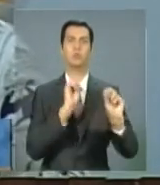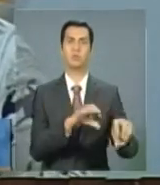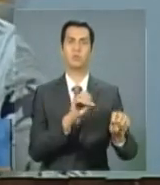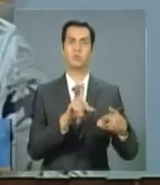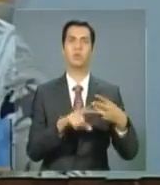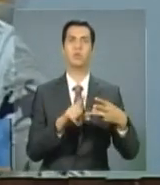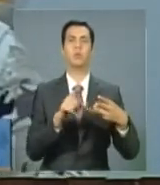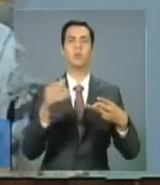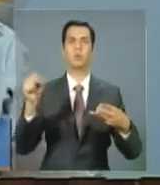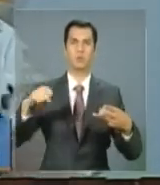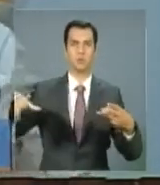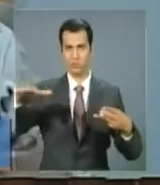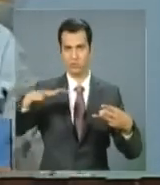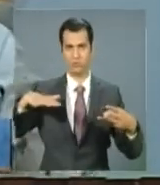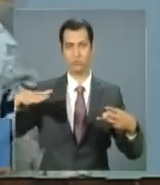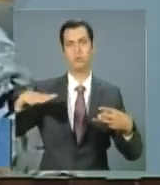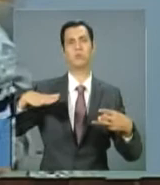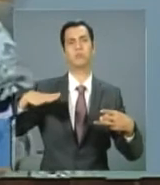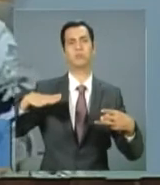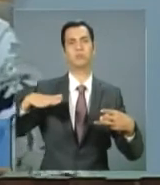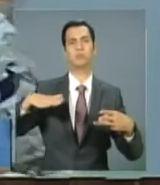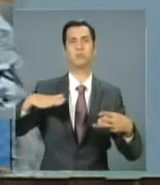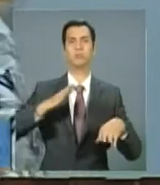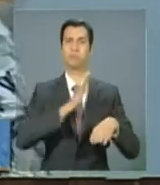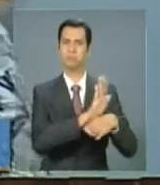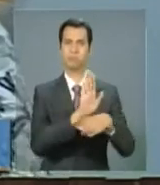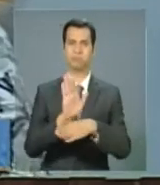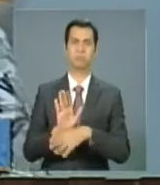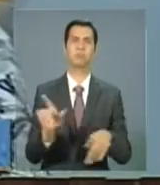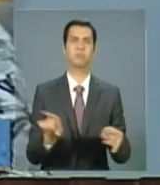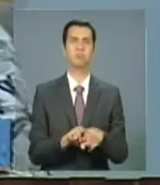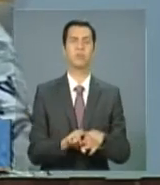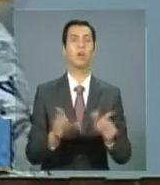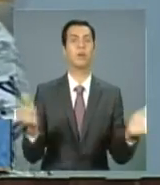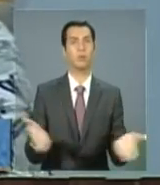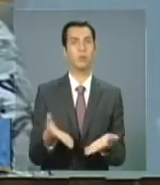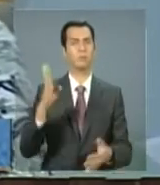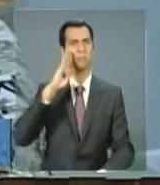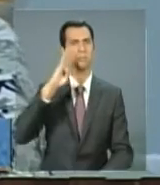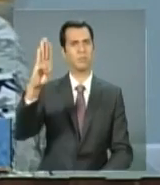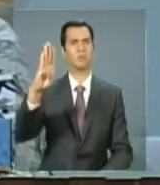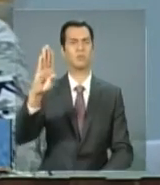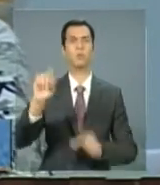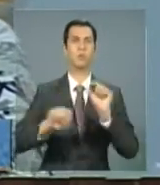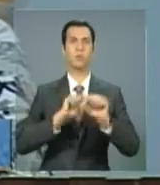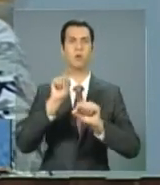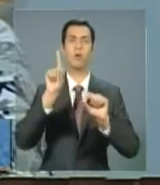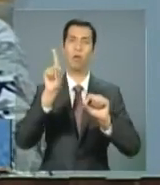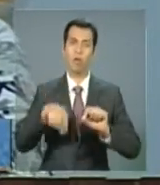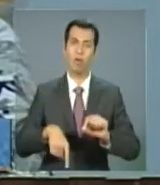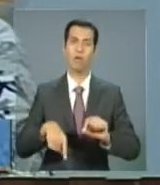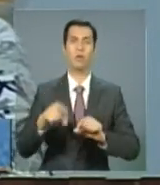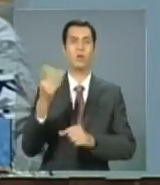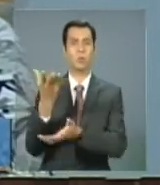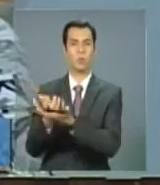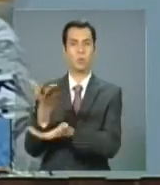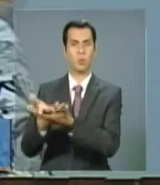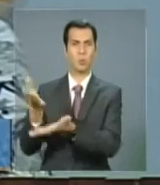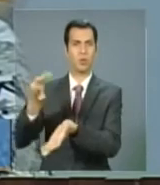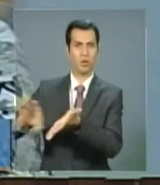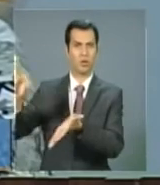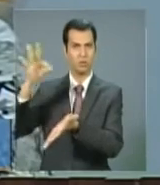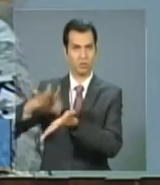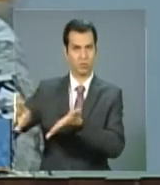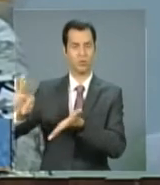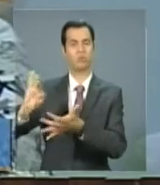que estão sendo direcionadas para cada um dos territórios. A principal tarefa, nesse momento, é qualificação do cadastro, atualização